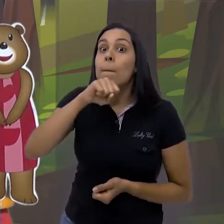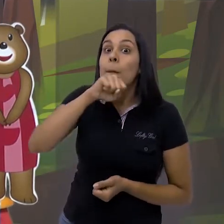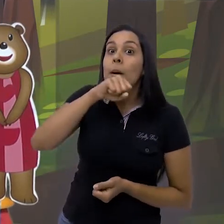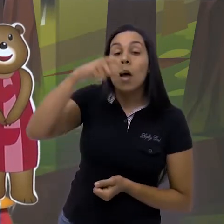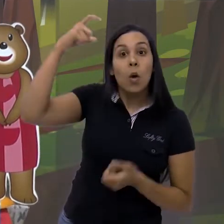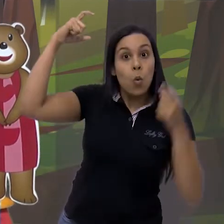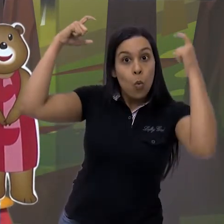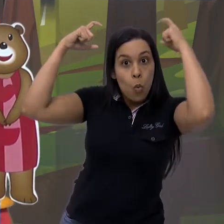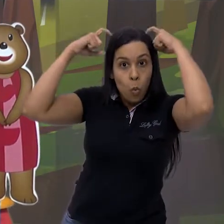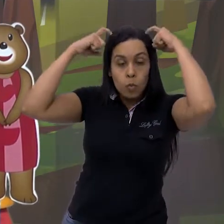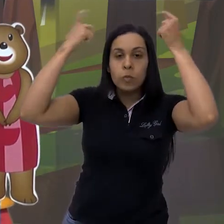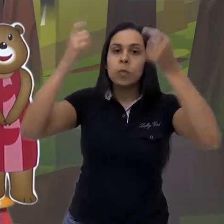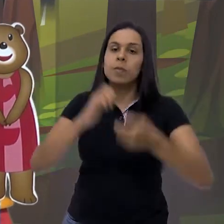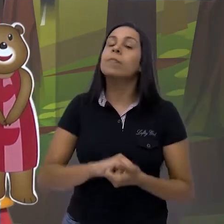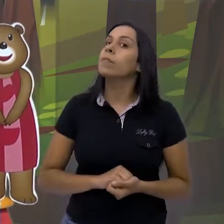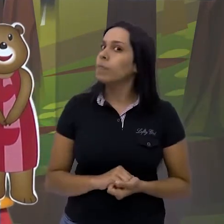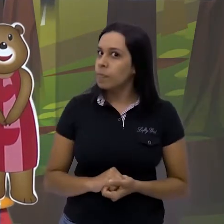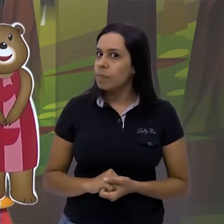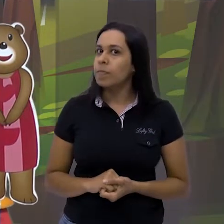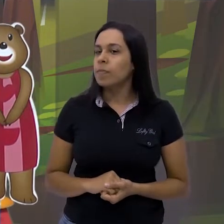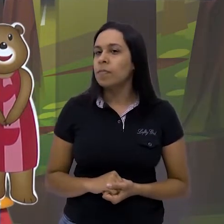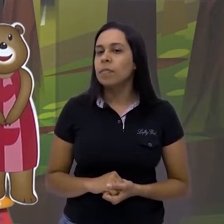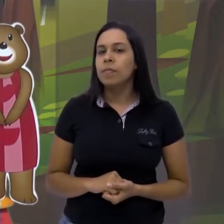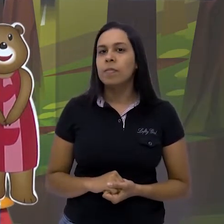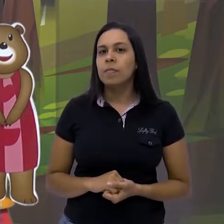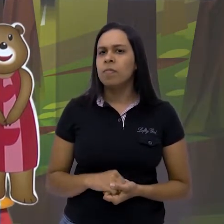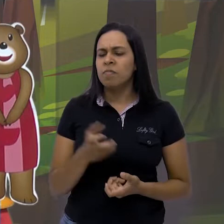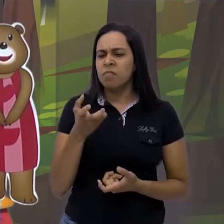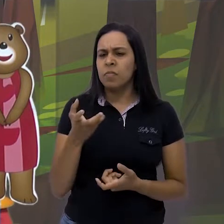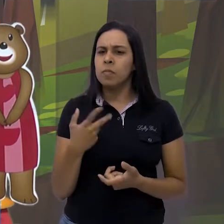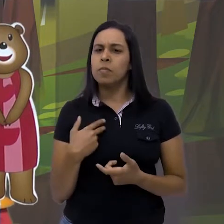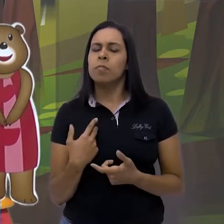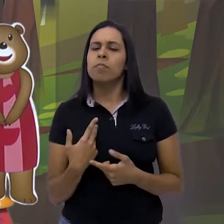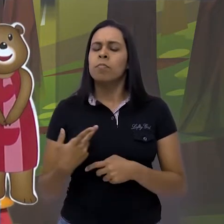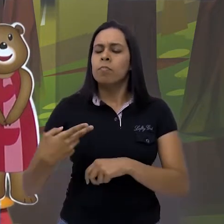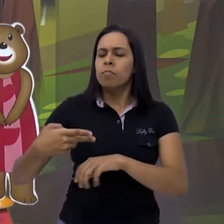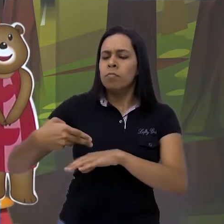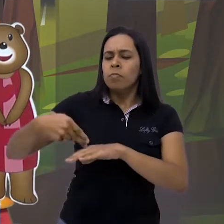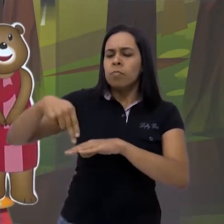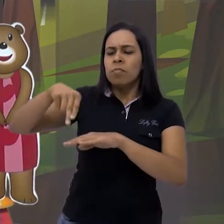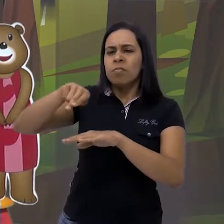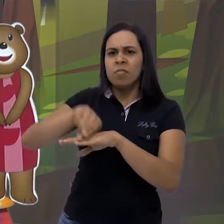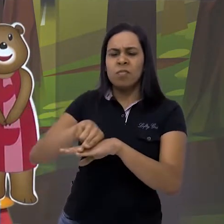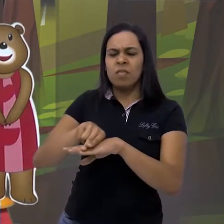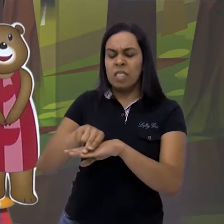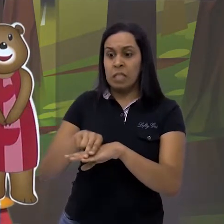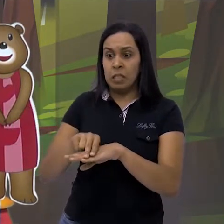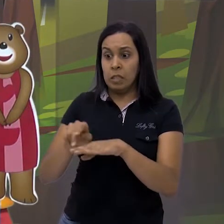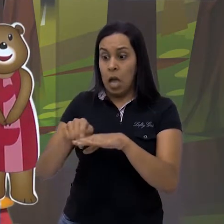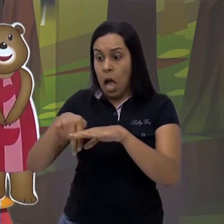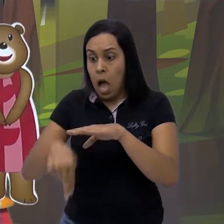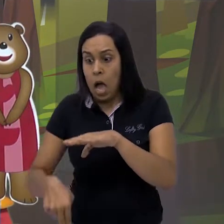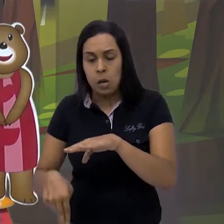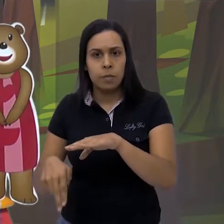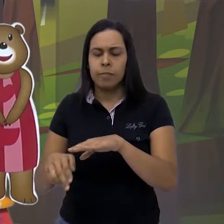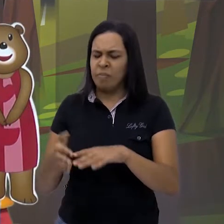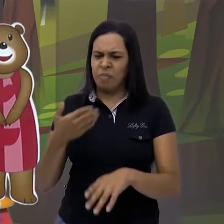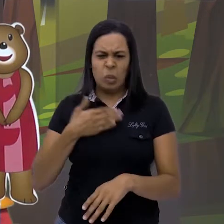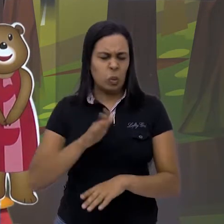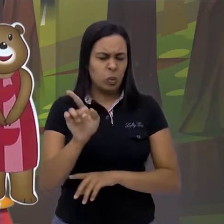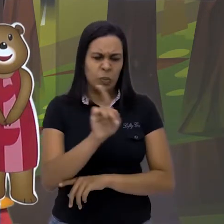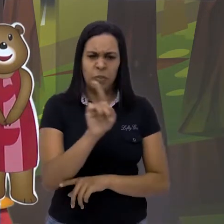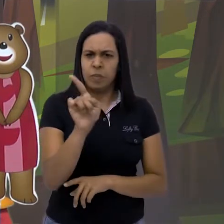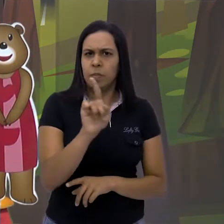urso. Ela foi e quis deitar na cama. Achou a cama muito alta. Não gostou.